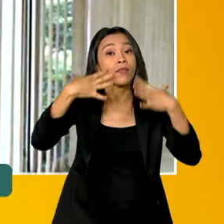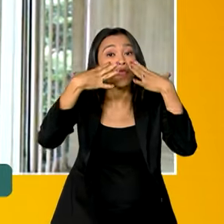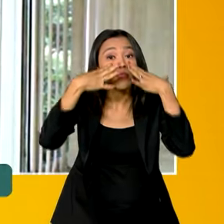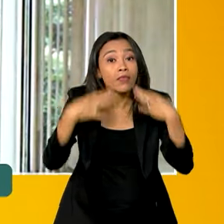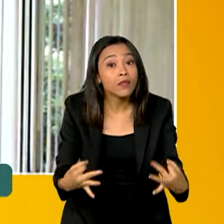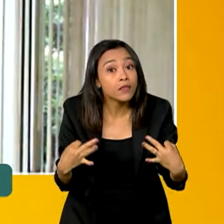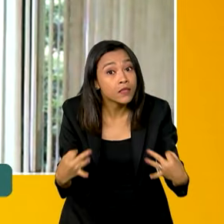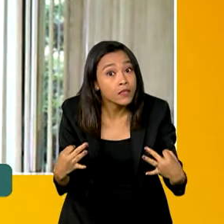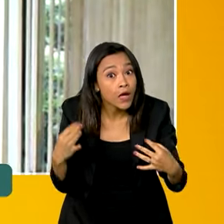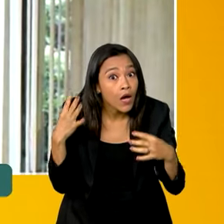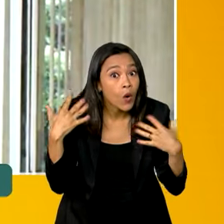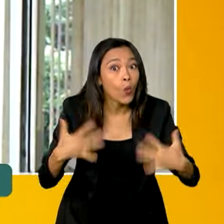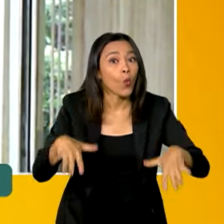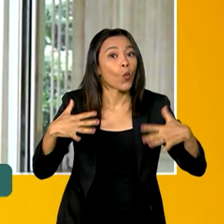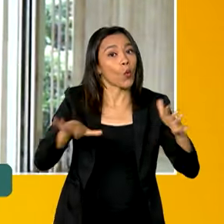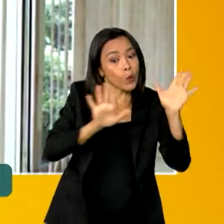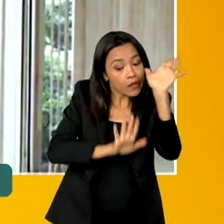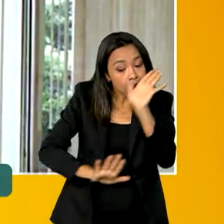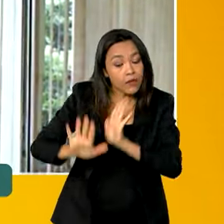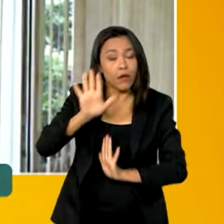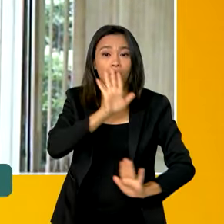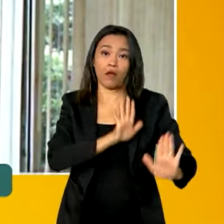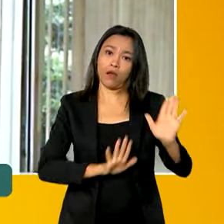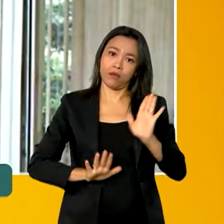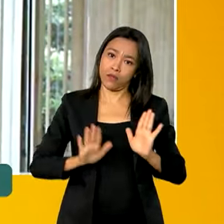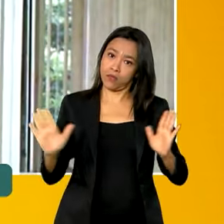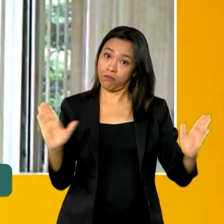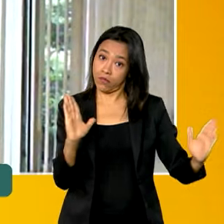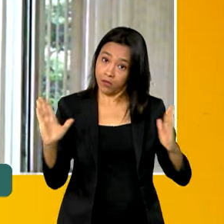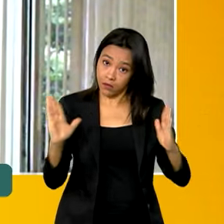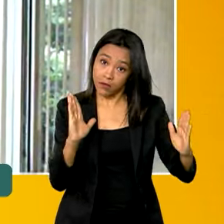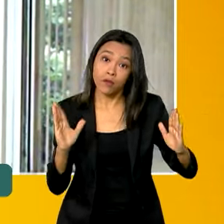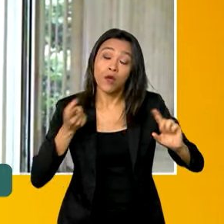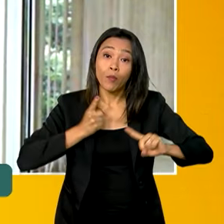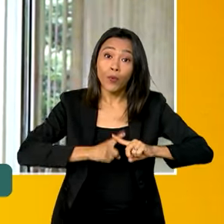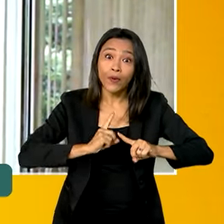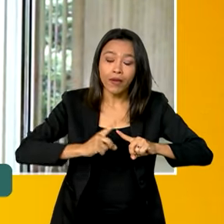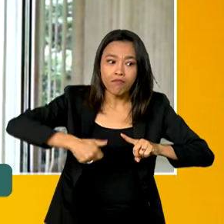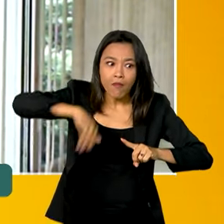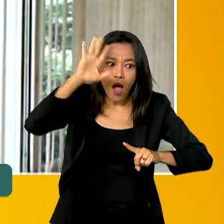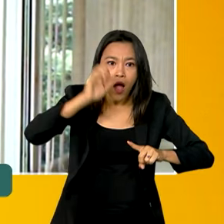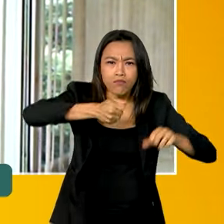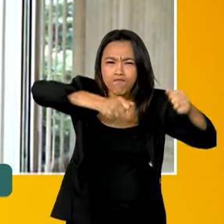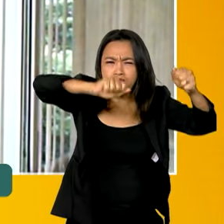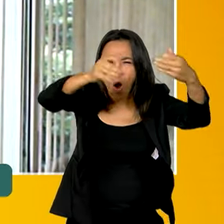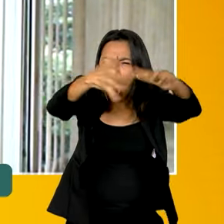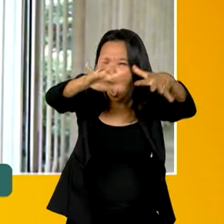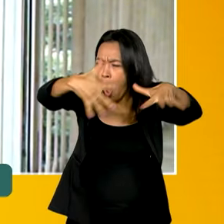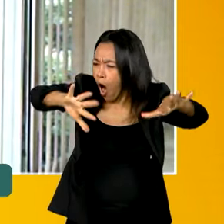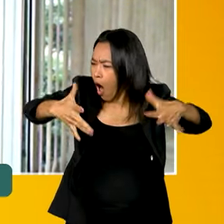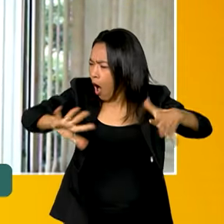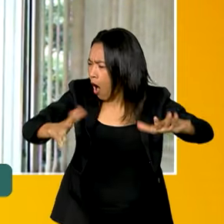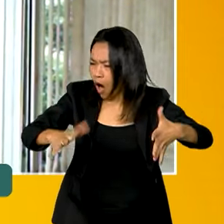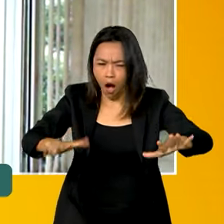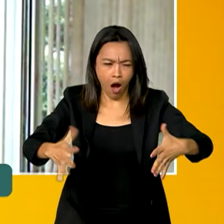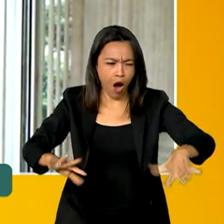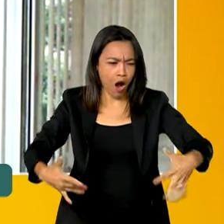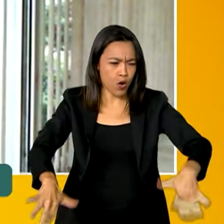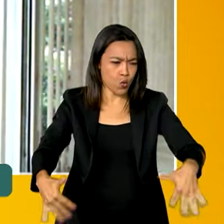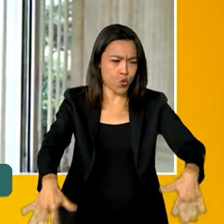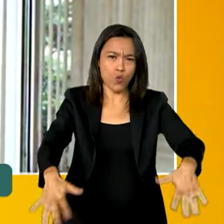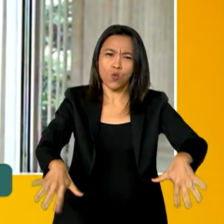redobrada, um maior cuidado, justamente quando se tem maior oferta, um período de ofertas em